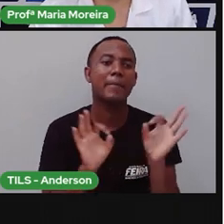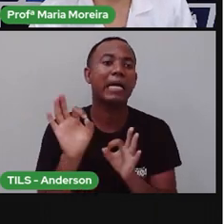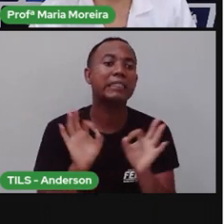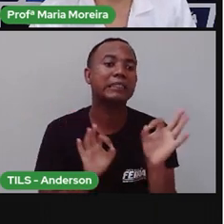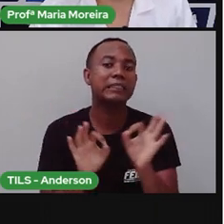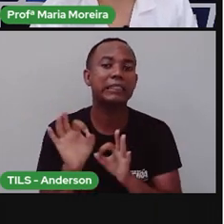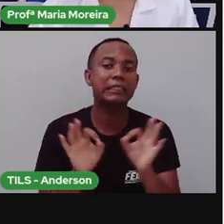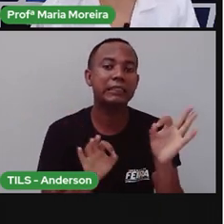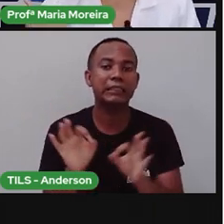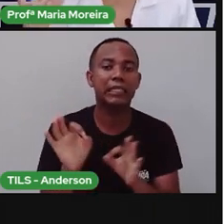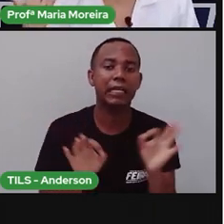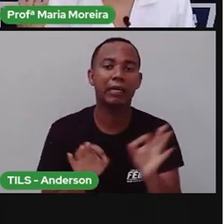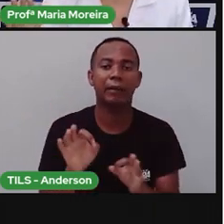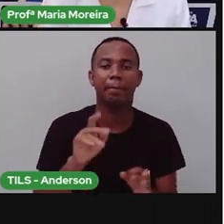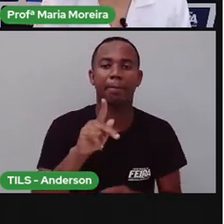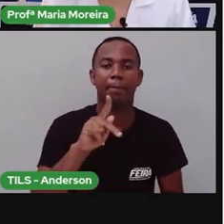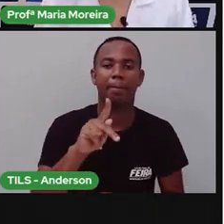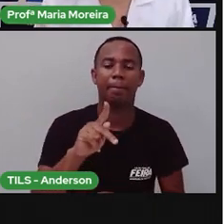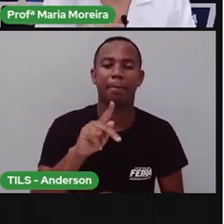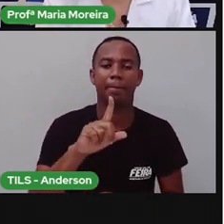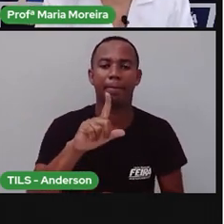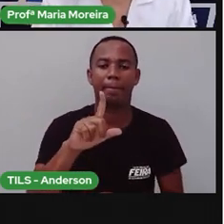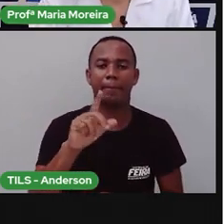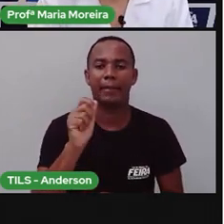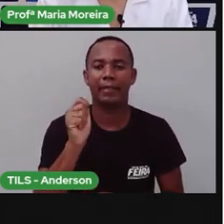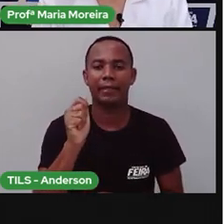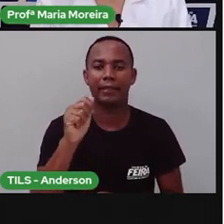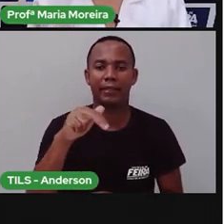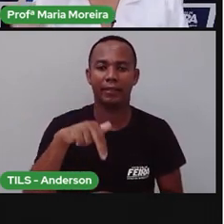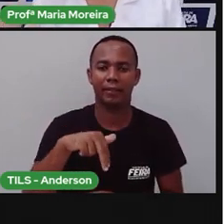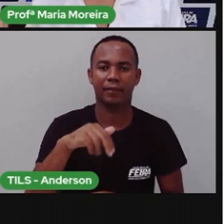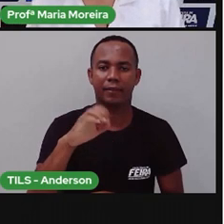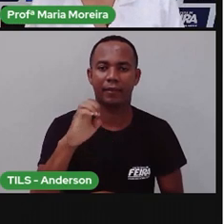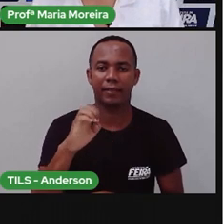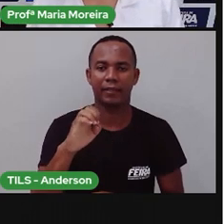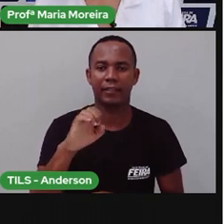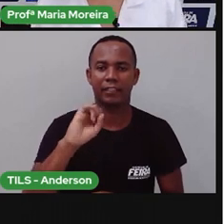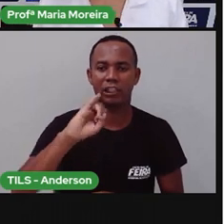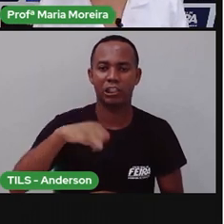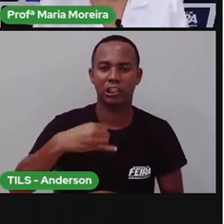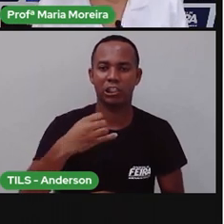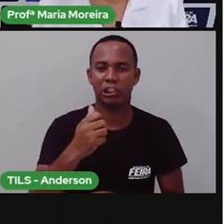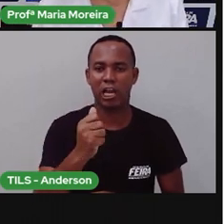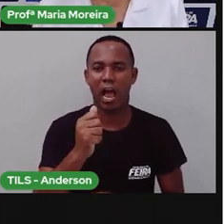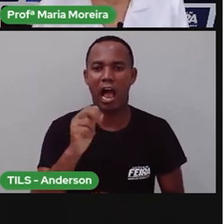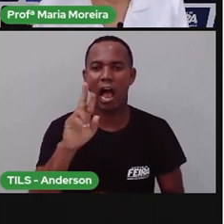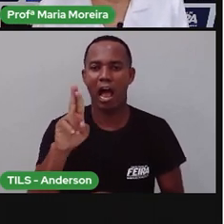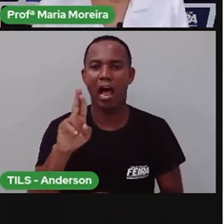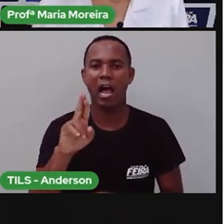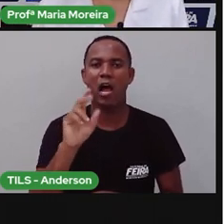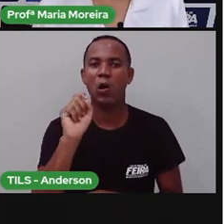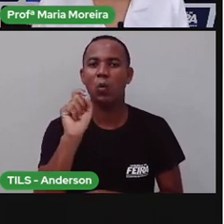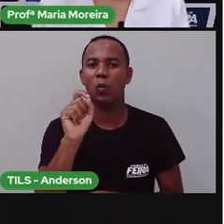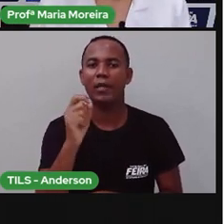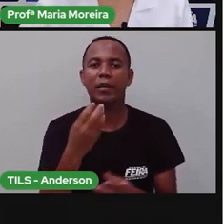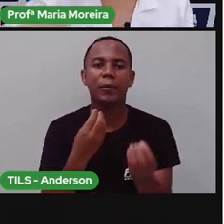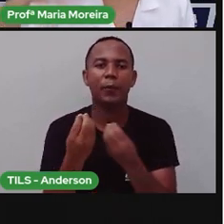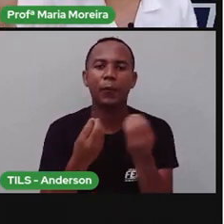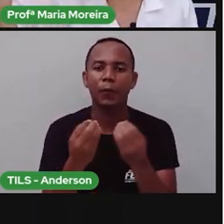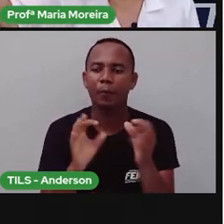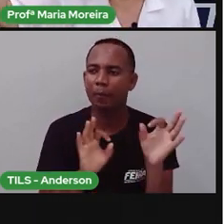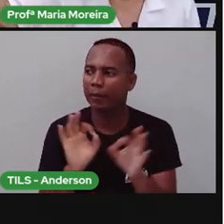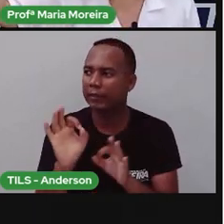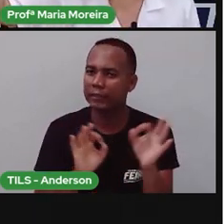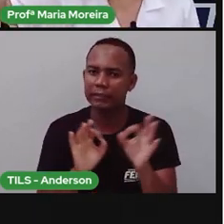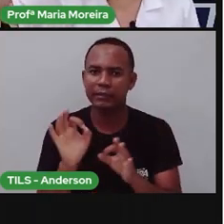Planejar. Nós planejamos alguma coisa. Pensamos e planejamos sobre algo. Ah, eu